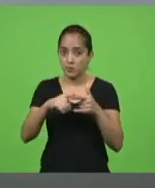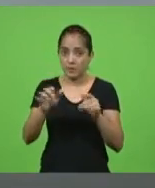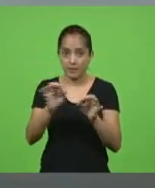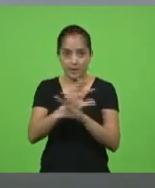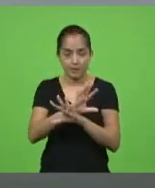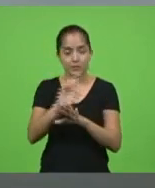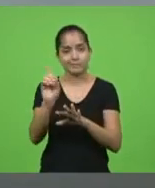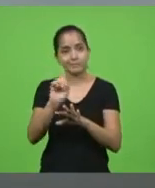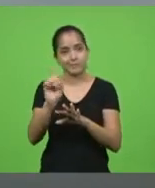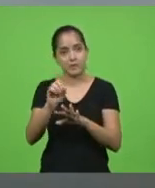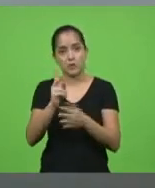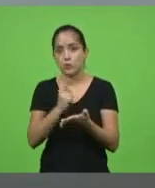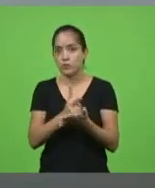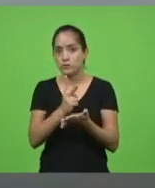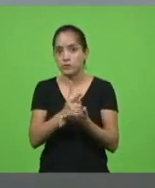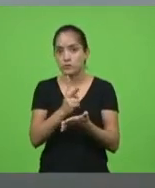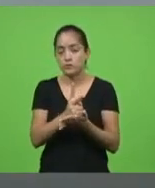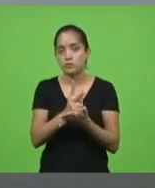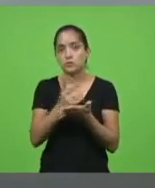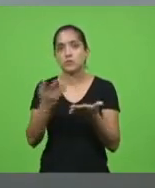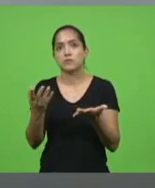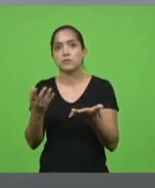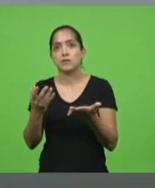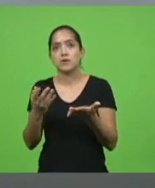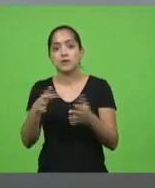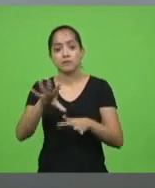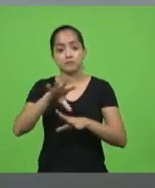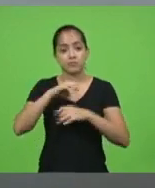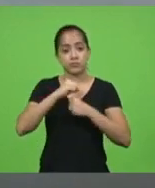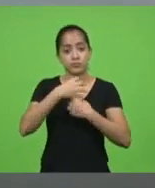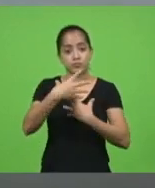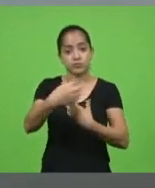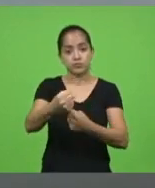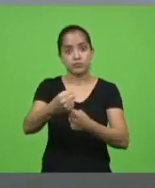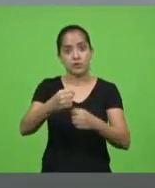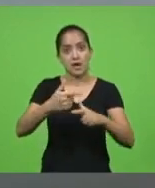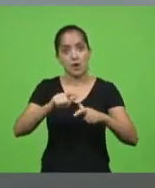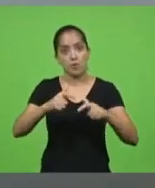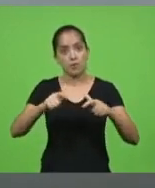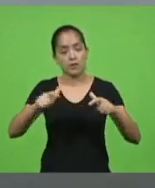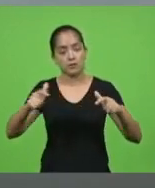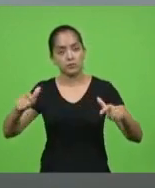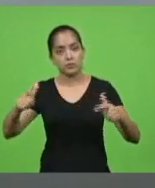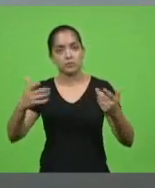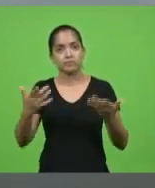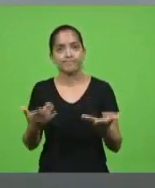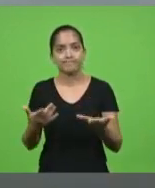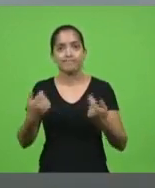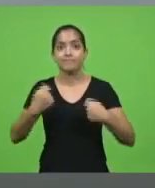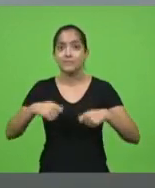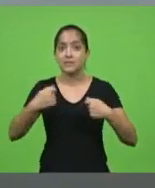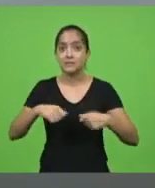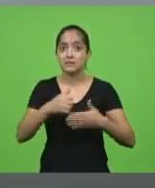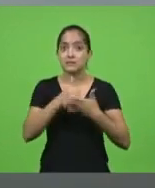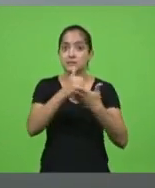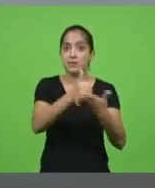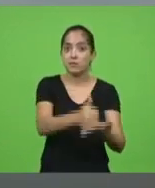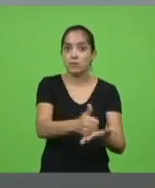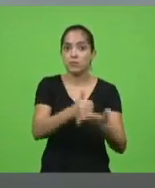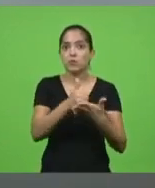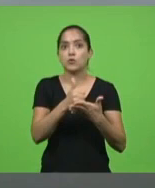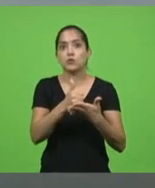está aí o número de infectados aumentou e nós temos que dar suporte suporte